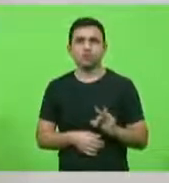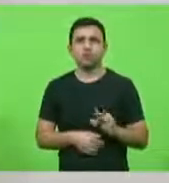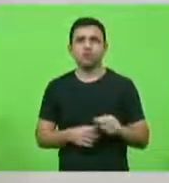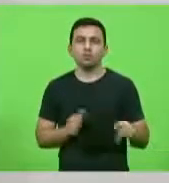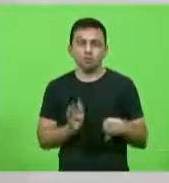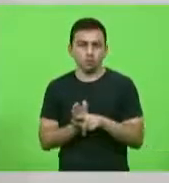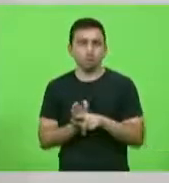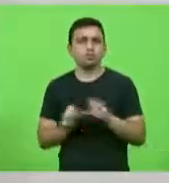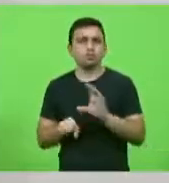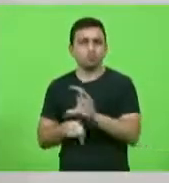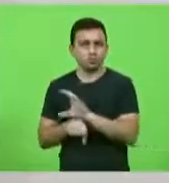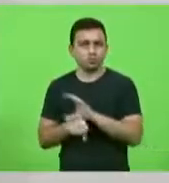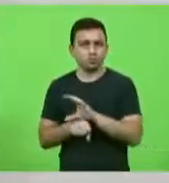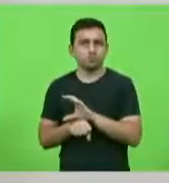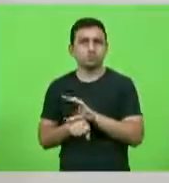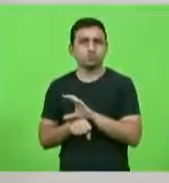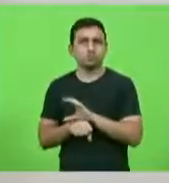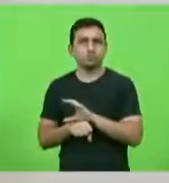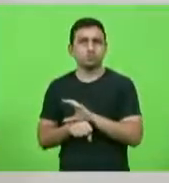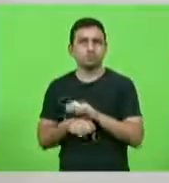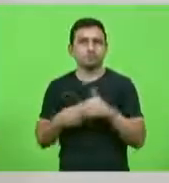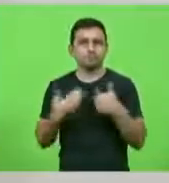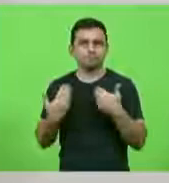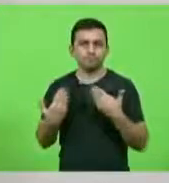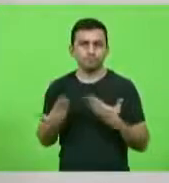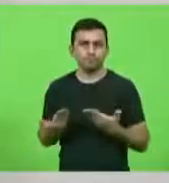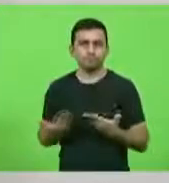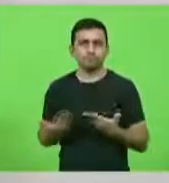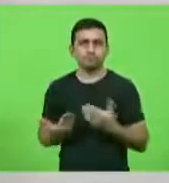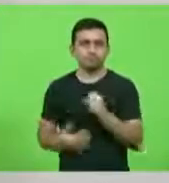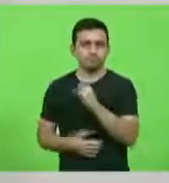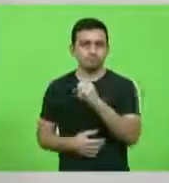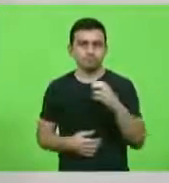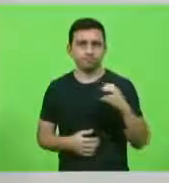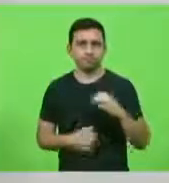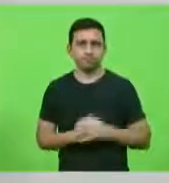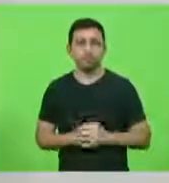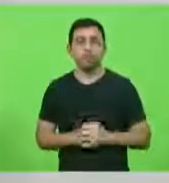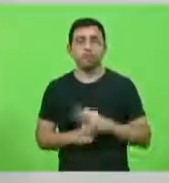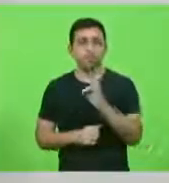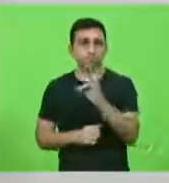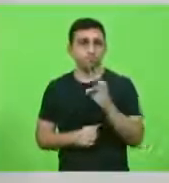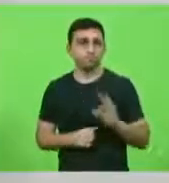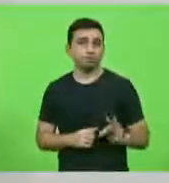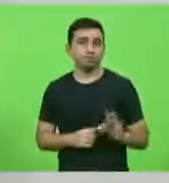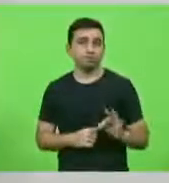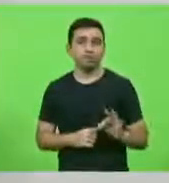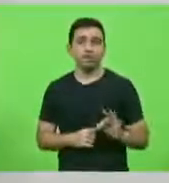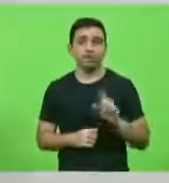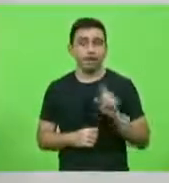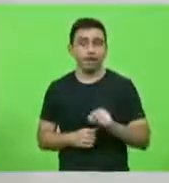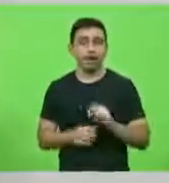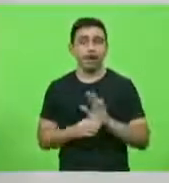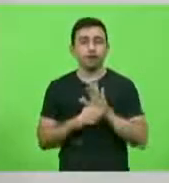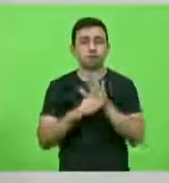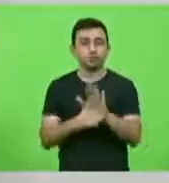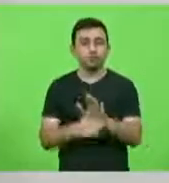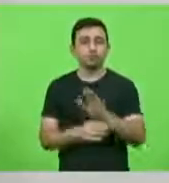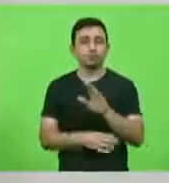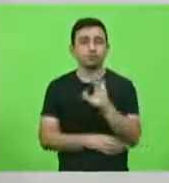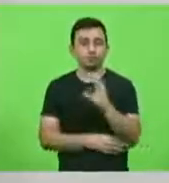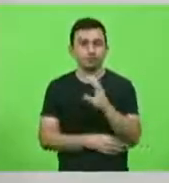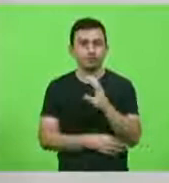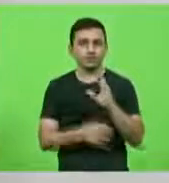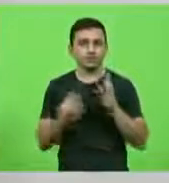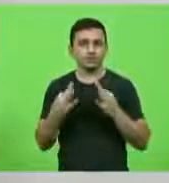Constituição na Constituição de Santa Catarina, o percentual para a ciência e